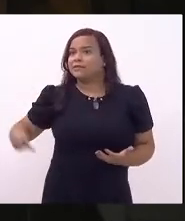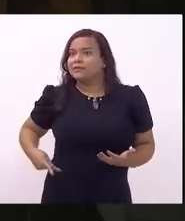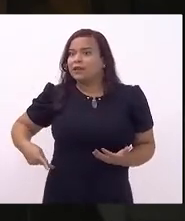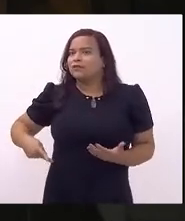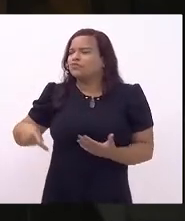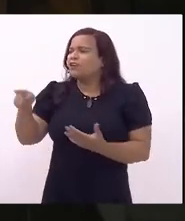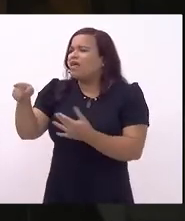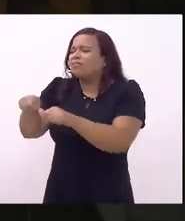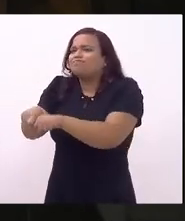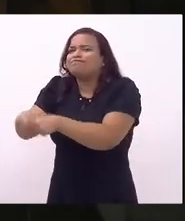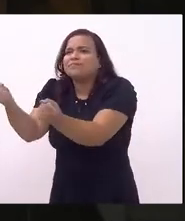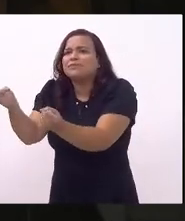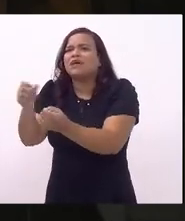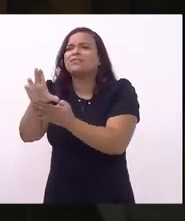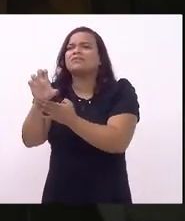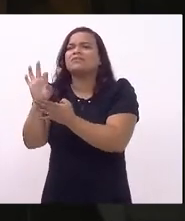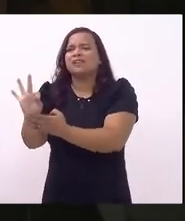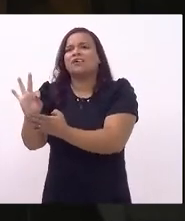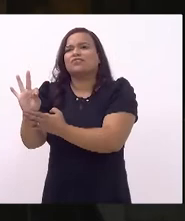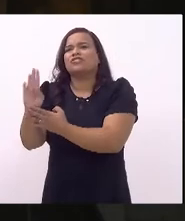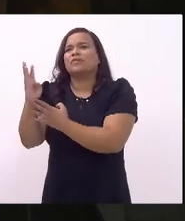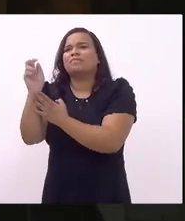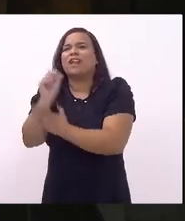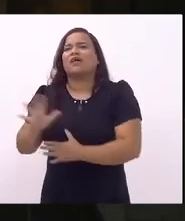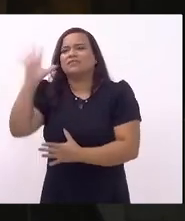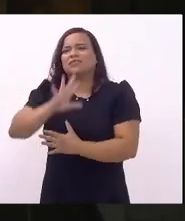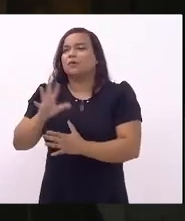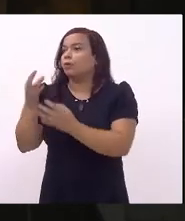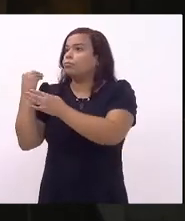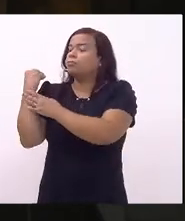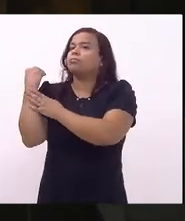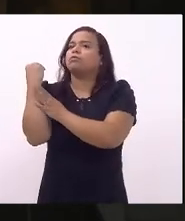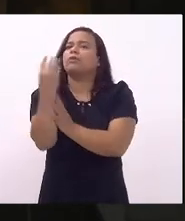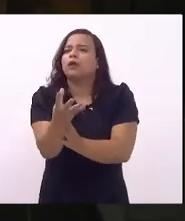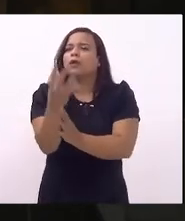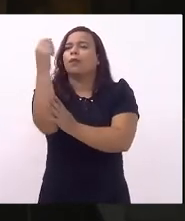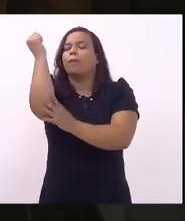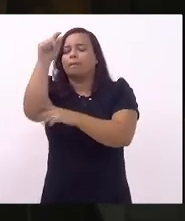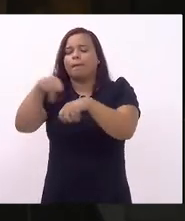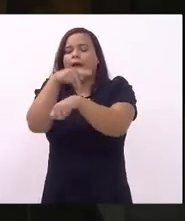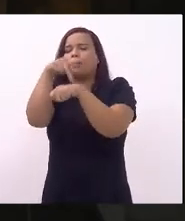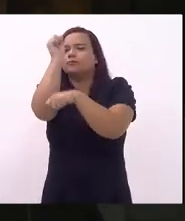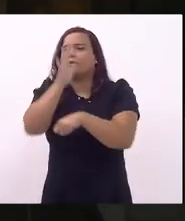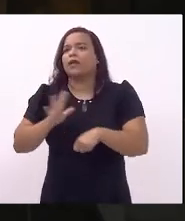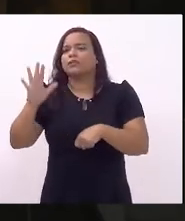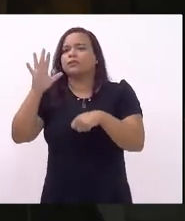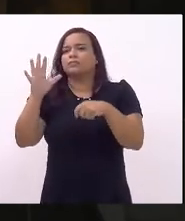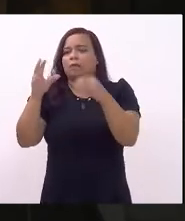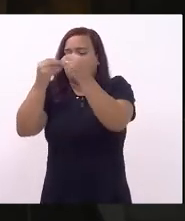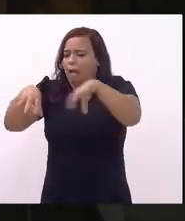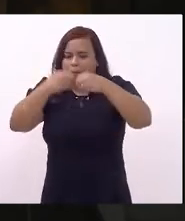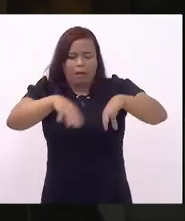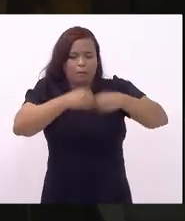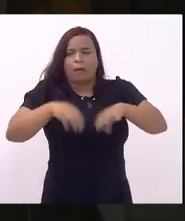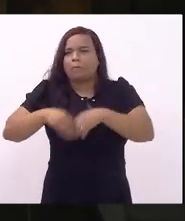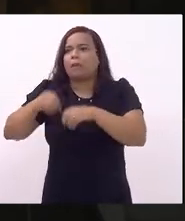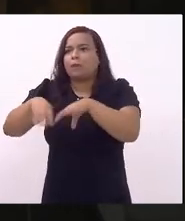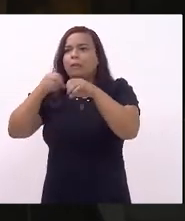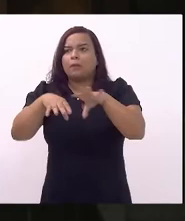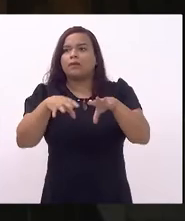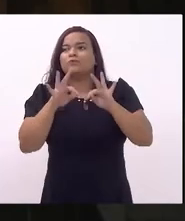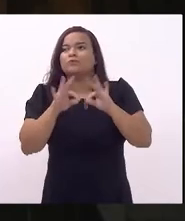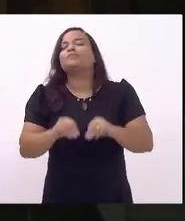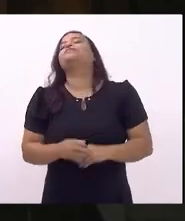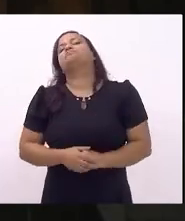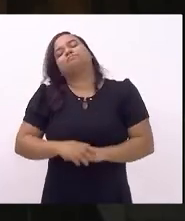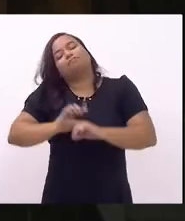esquece do presidente que entregou o país em frangalhos mas nós estamos aqui para